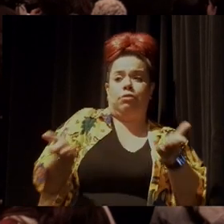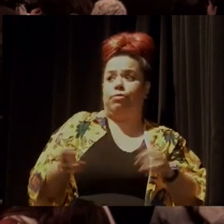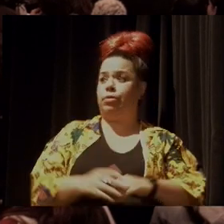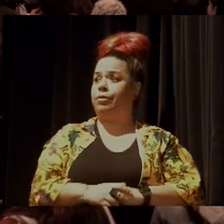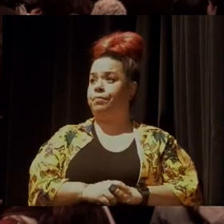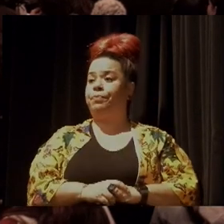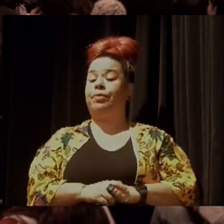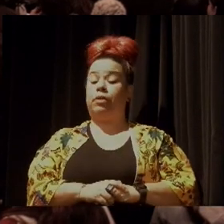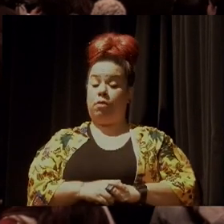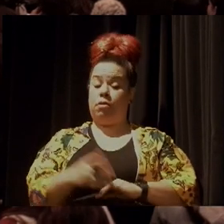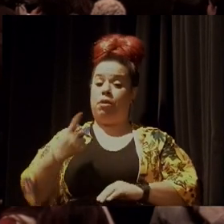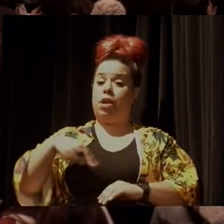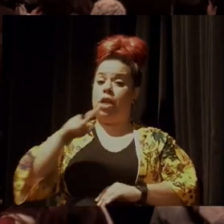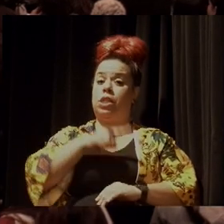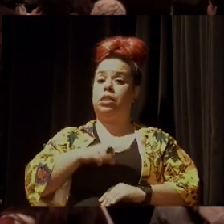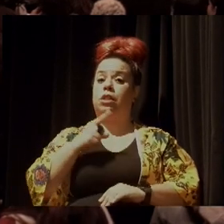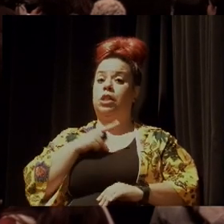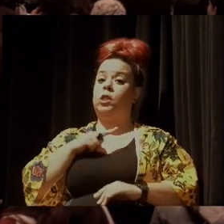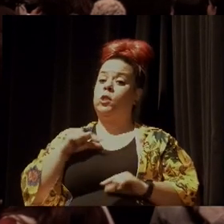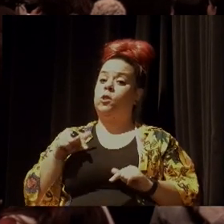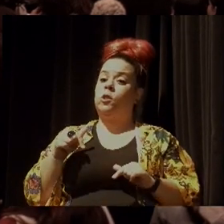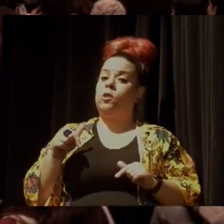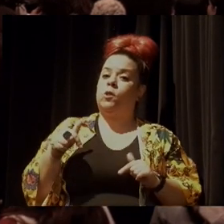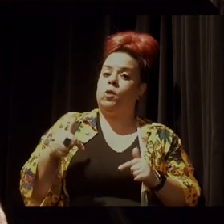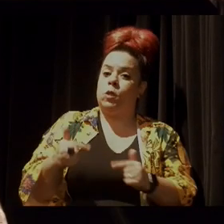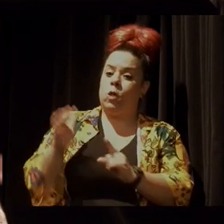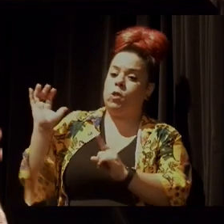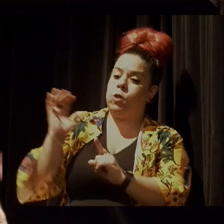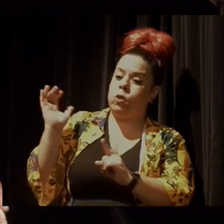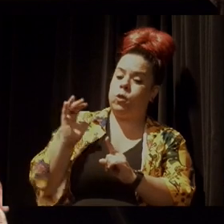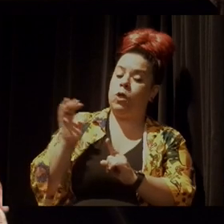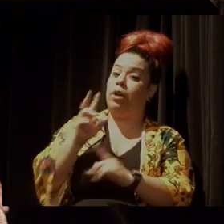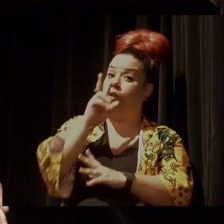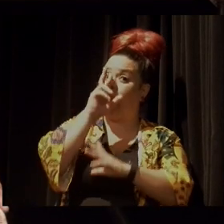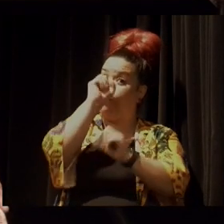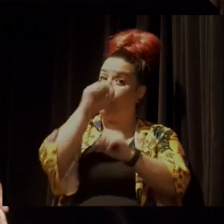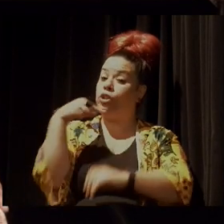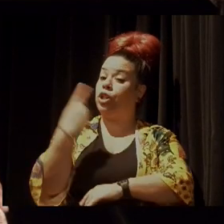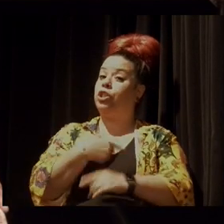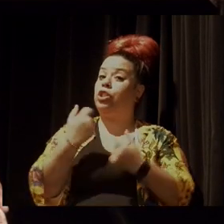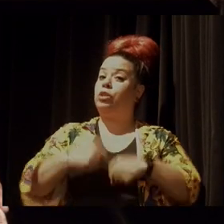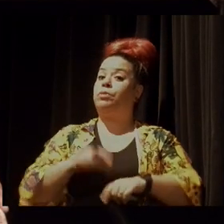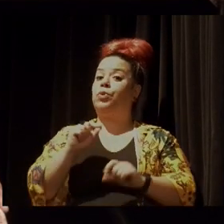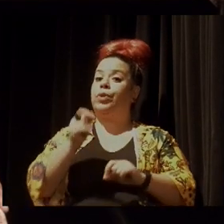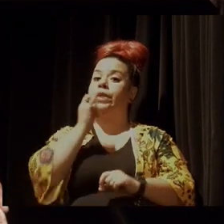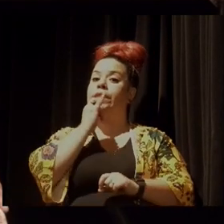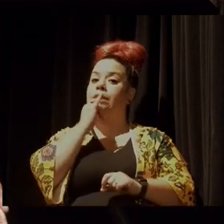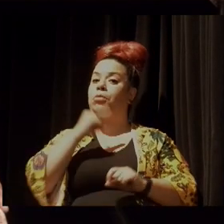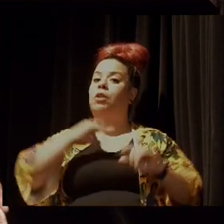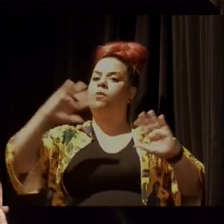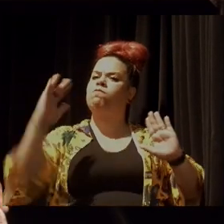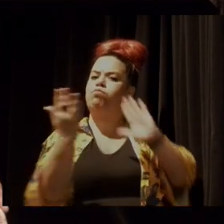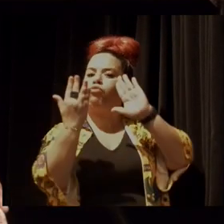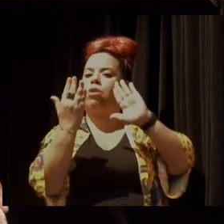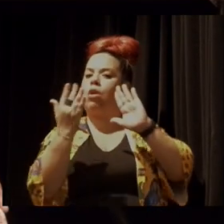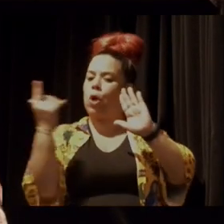ofensiva dessa galera é muito forte e é por aí que a gente tem que contra-atacar também,